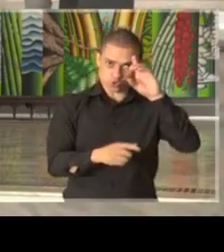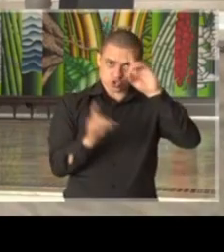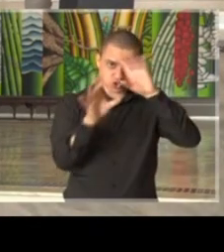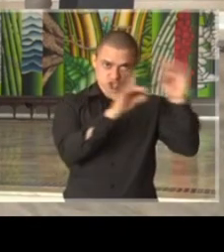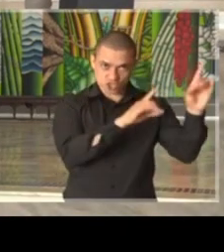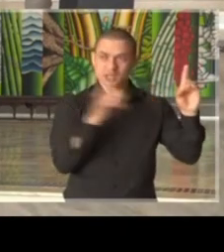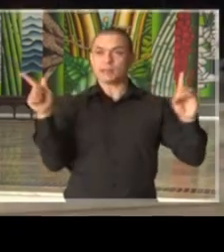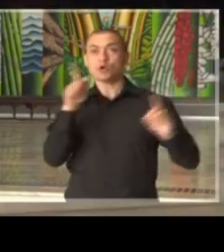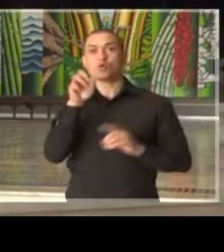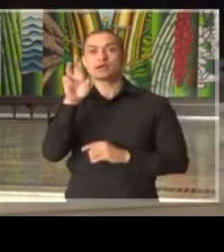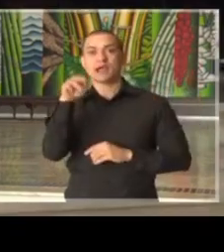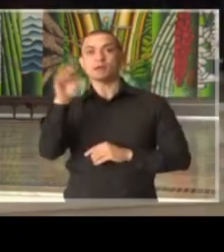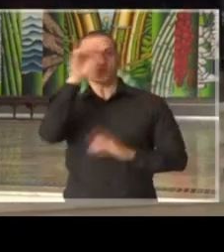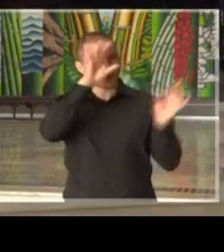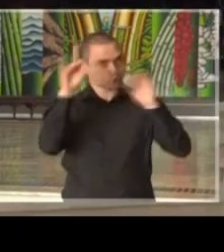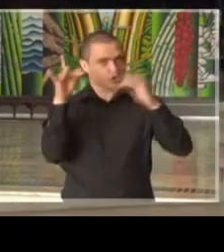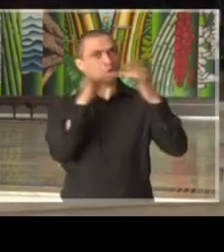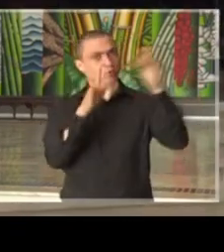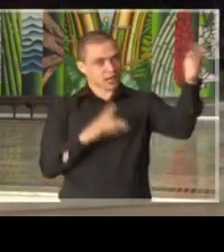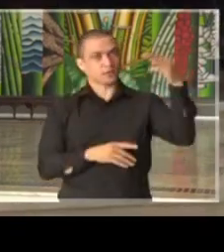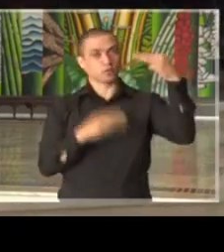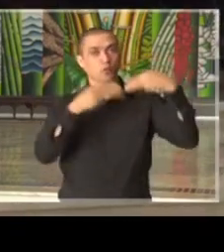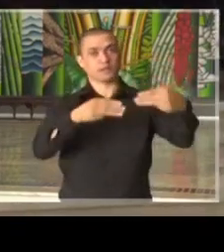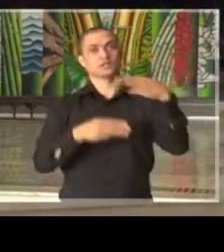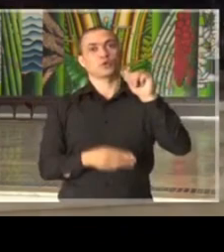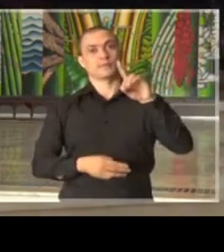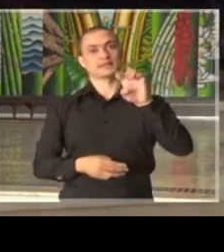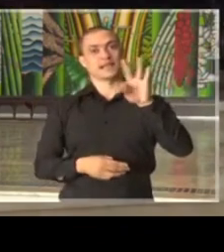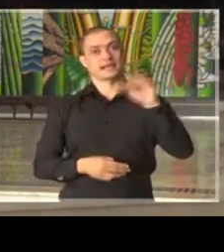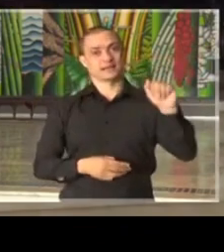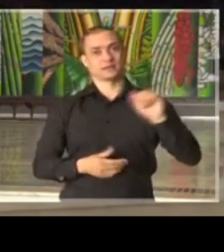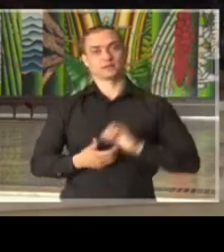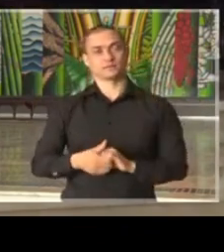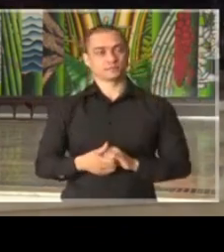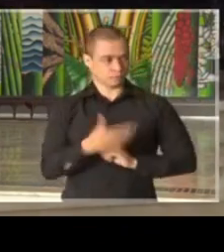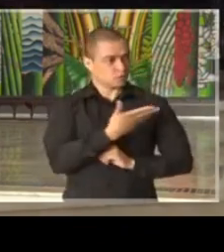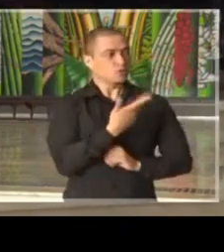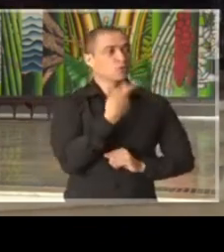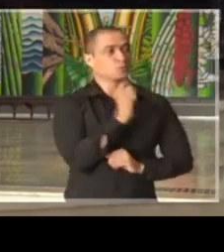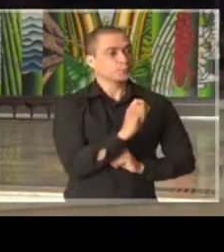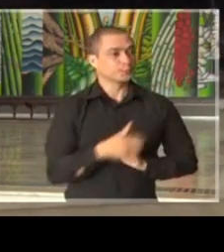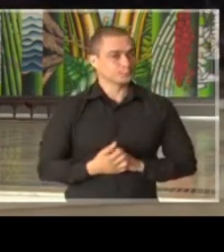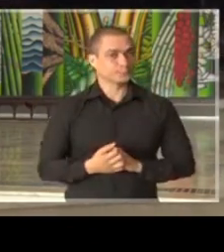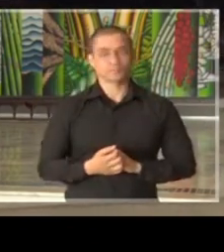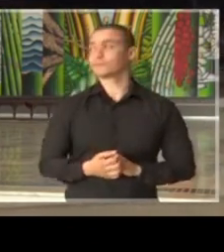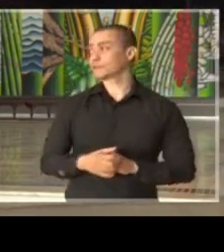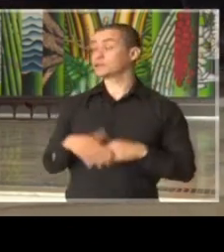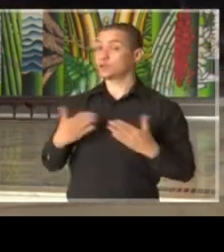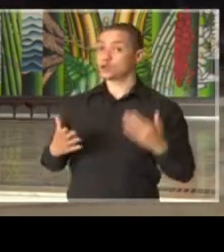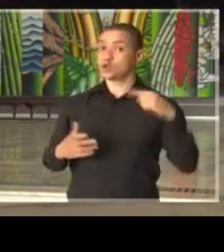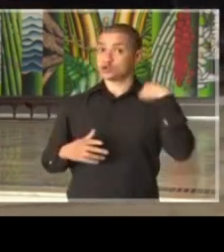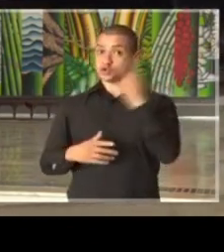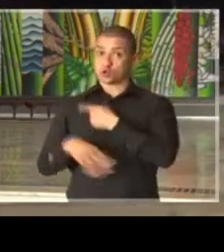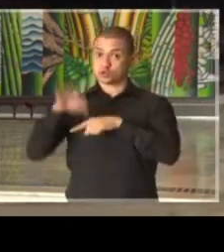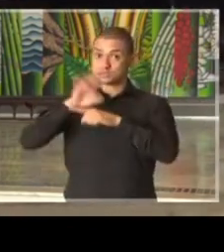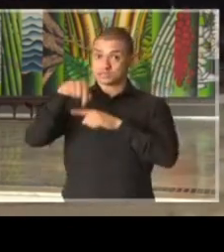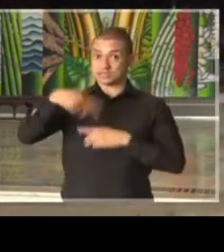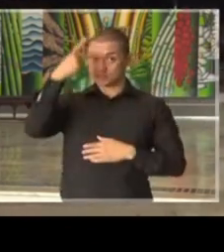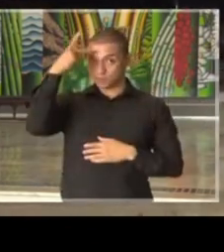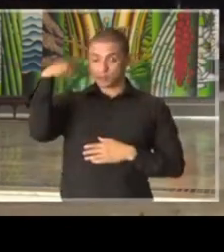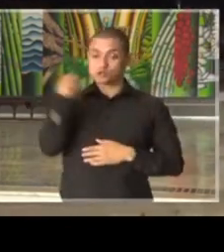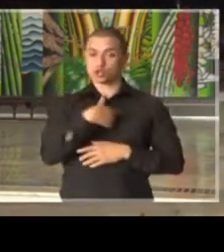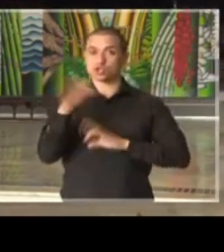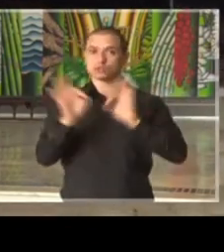doutor Zé Henrique Guerma com o ministro Luiz Henrique Mandetta. Davi Wippe. Nós, Estado de São Paulo, estamos nos